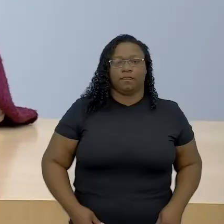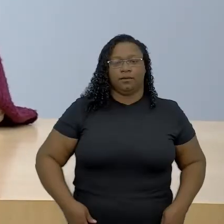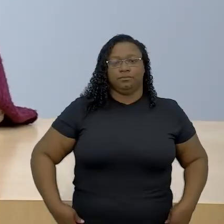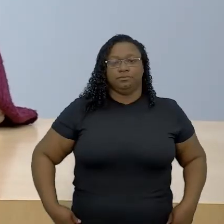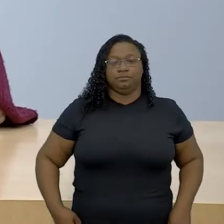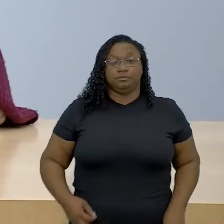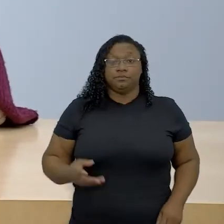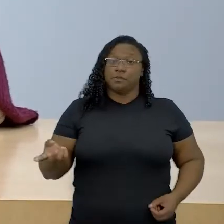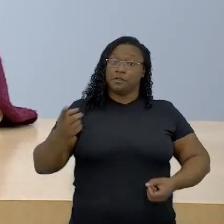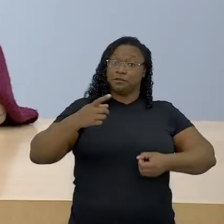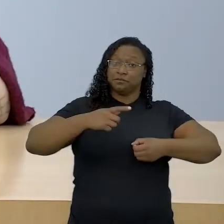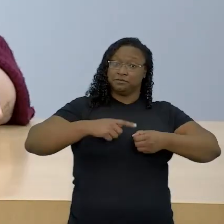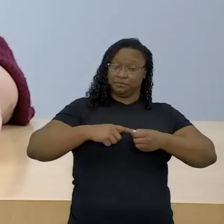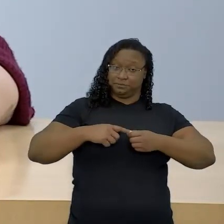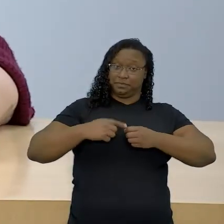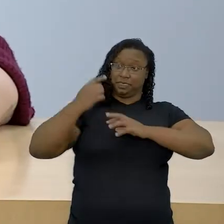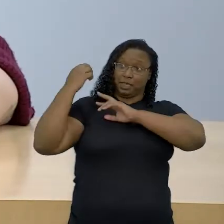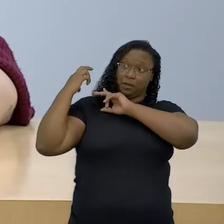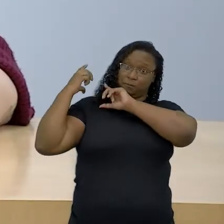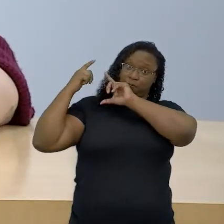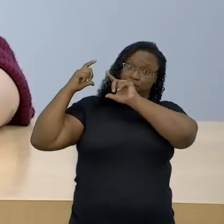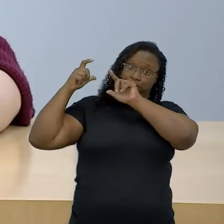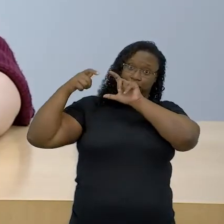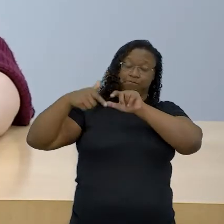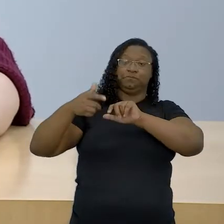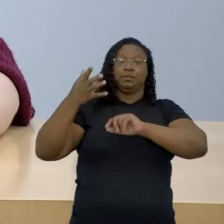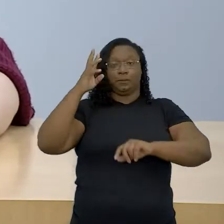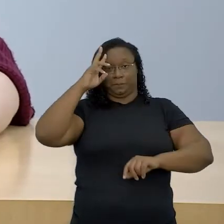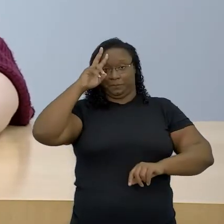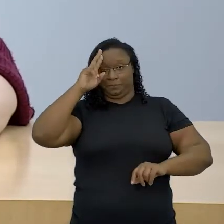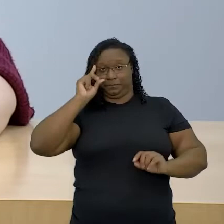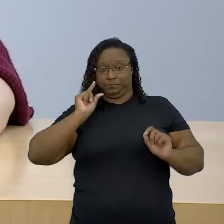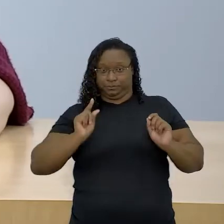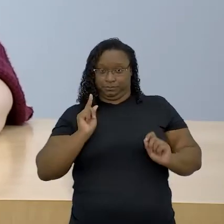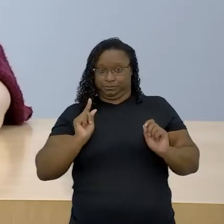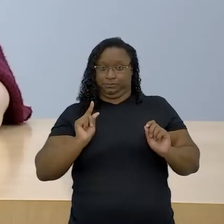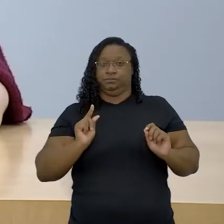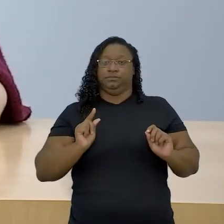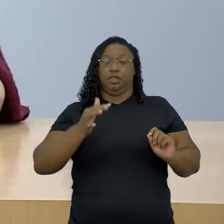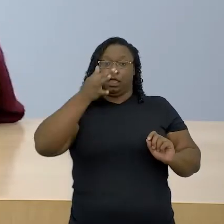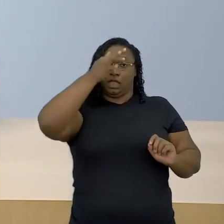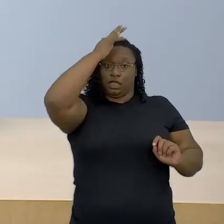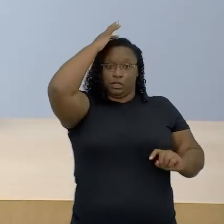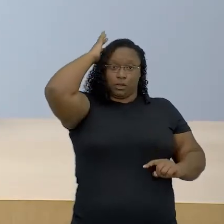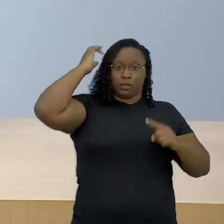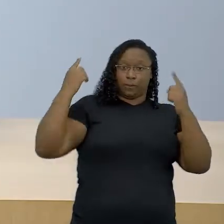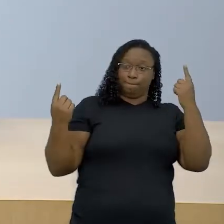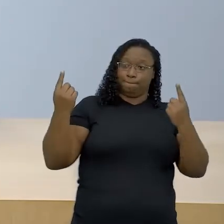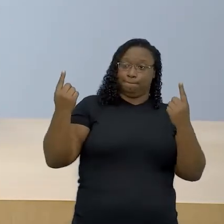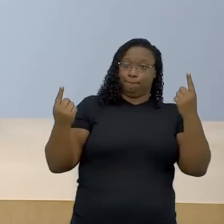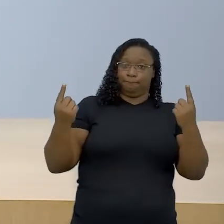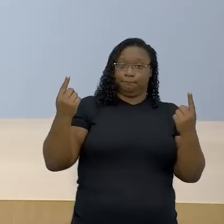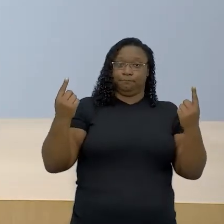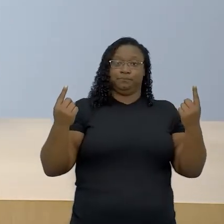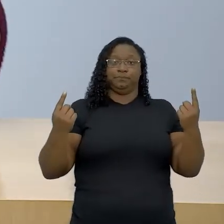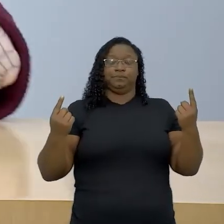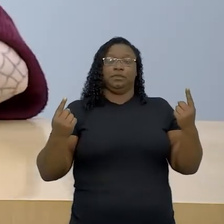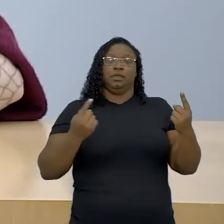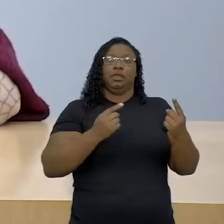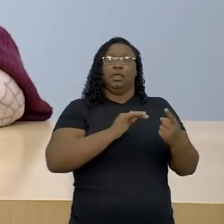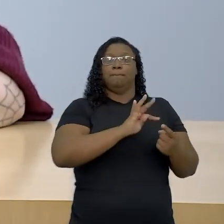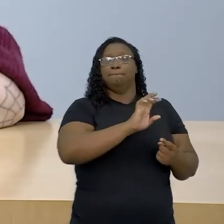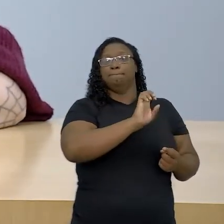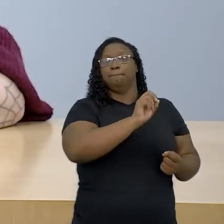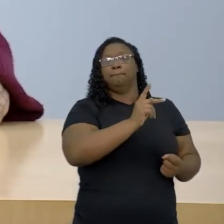Vamos recuperar um pouquinho, então, do que a gente vinha falando sobre o biopoder no Foucault, para a gente conseguir dar um passinho além e entender a